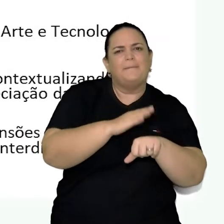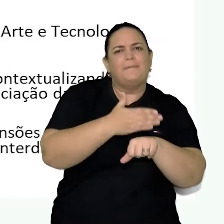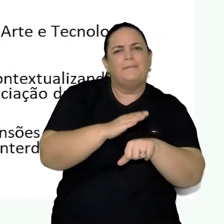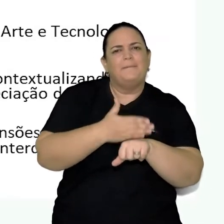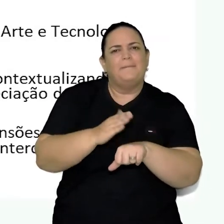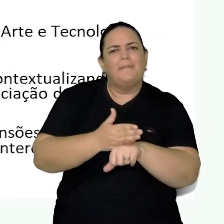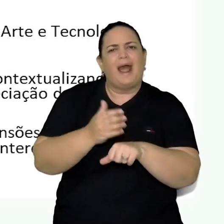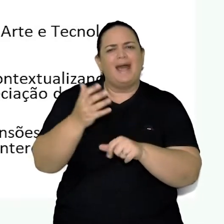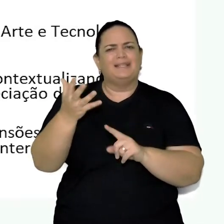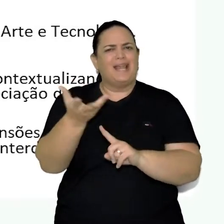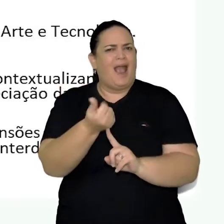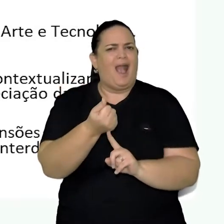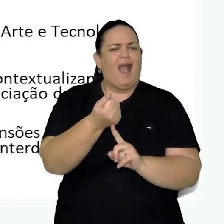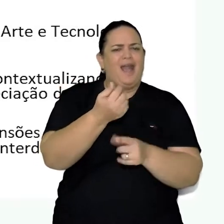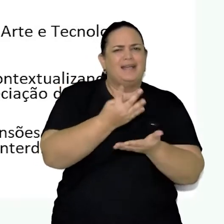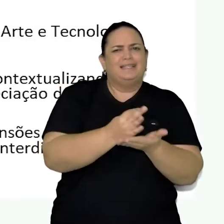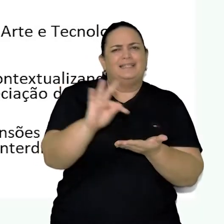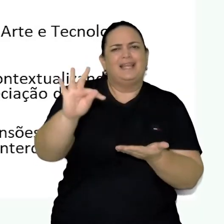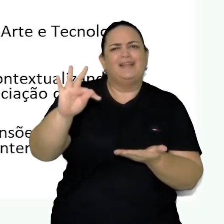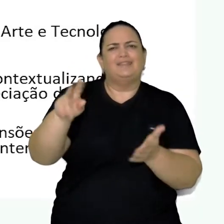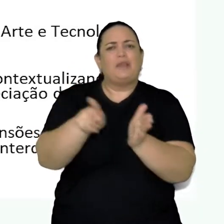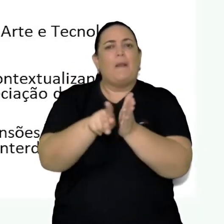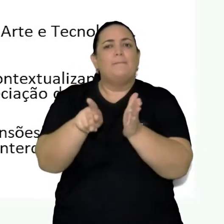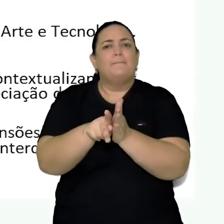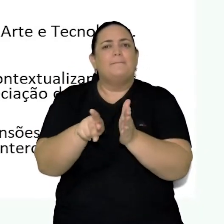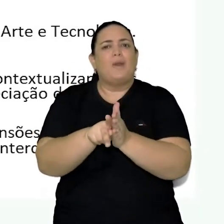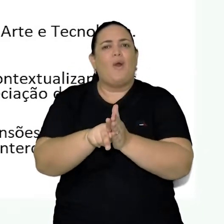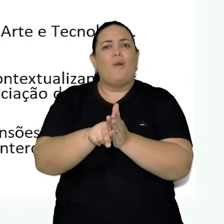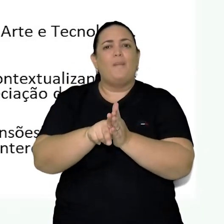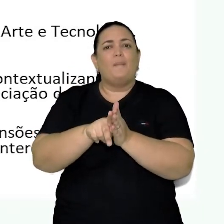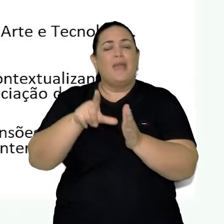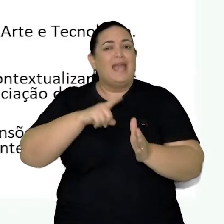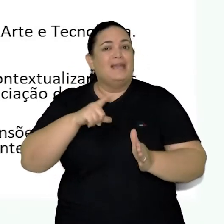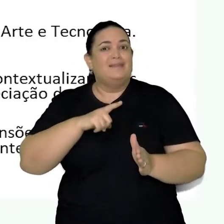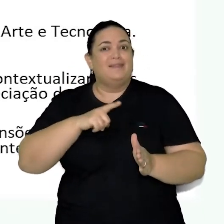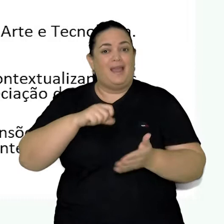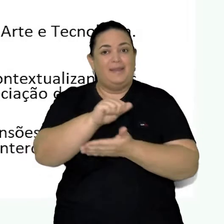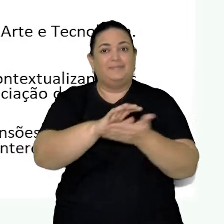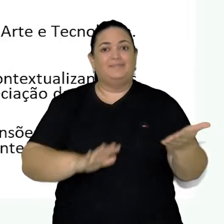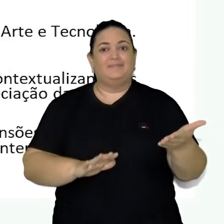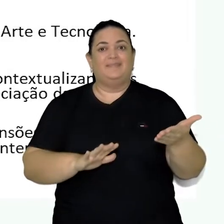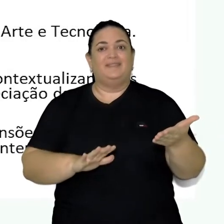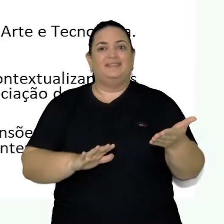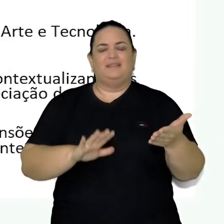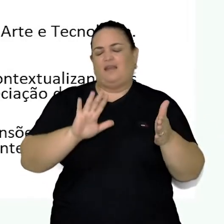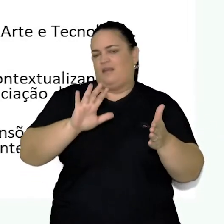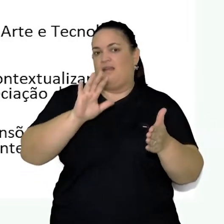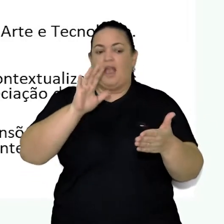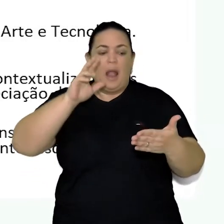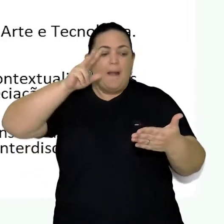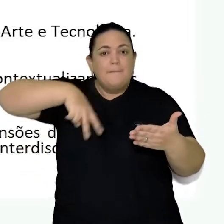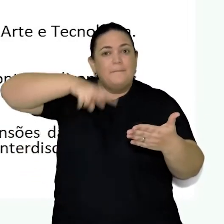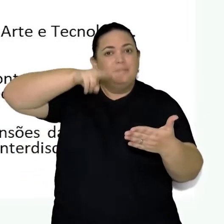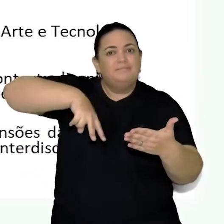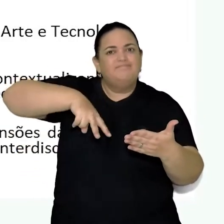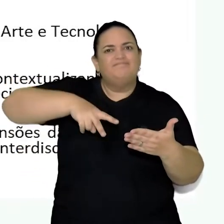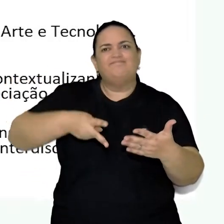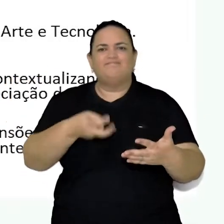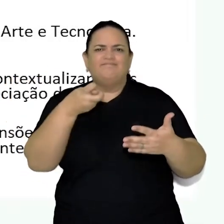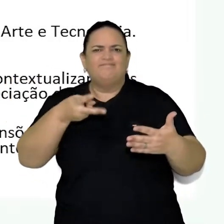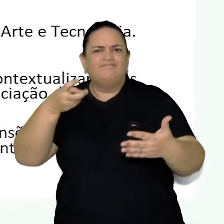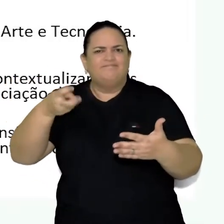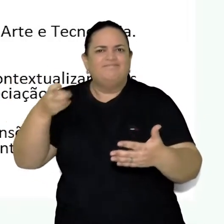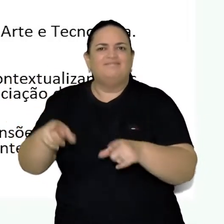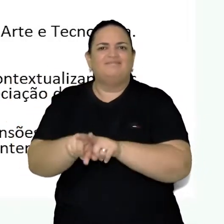tecnologia. E as habilidades da aula que vocês irão desenvolver são identificar e analisar diferentes estilos cênicos,